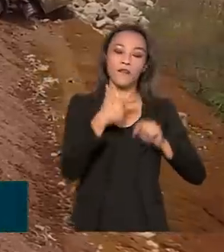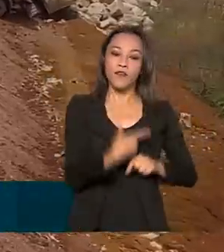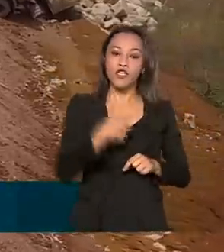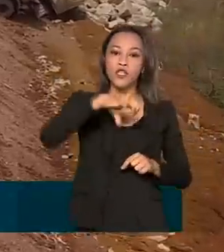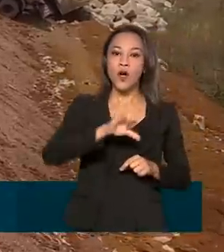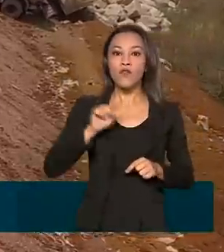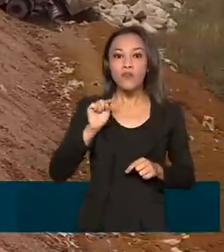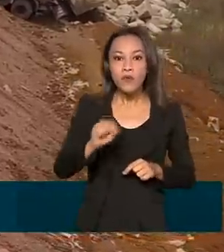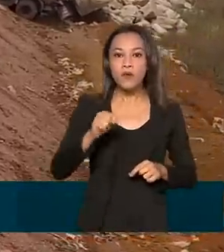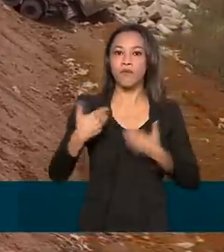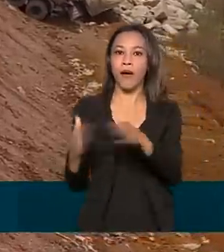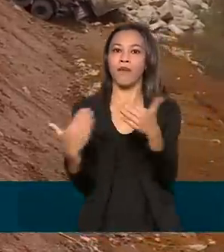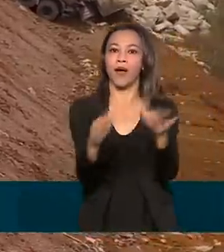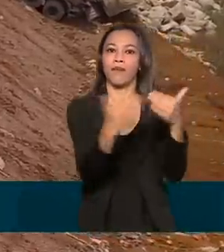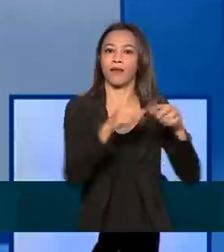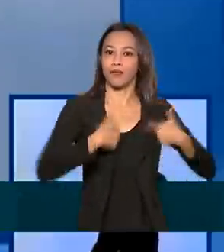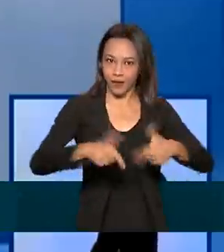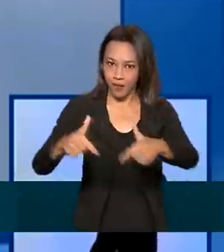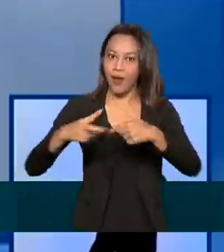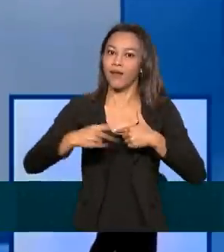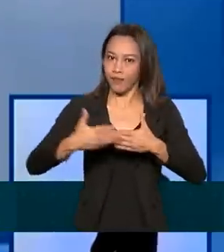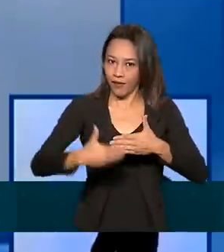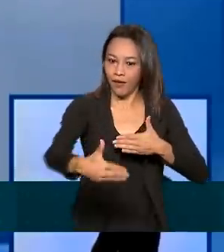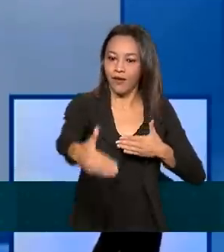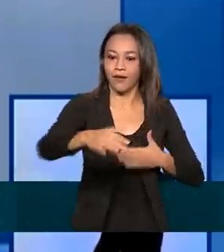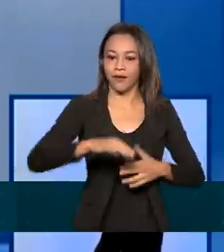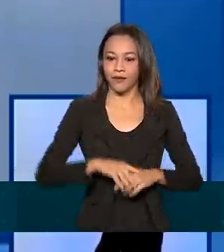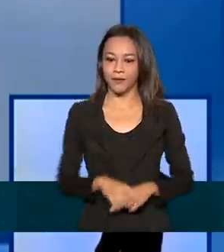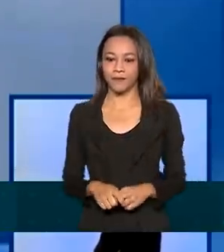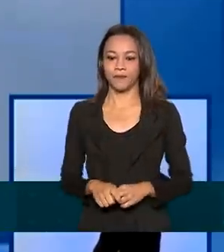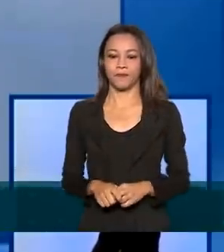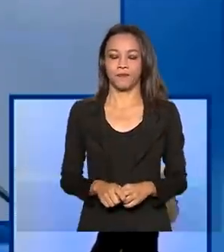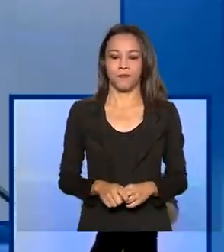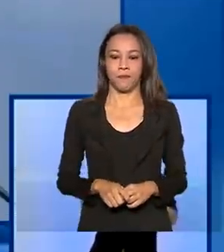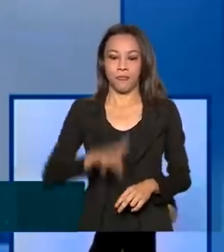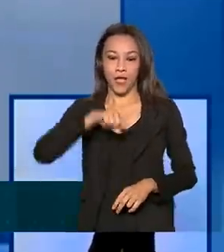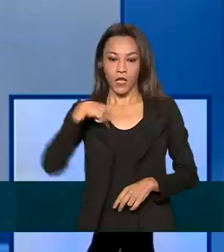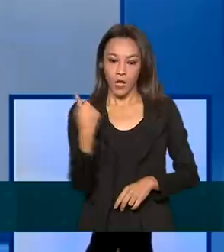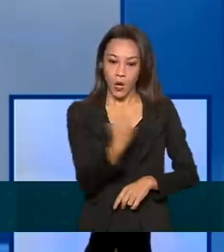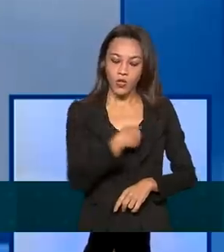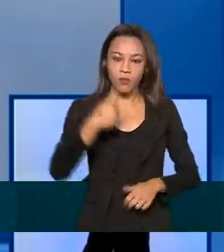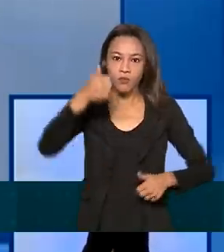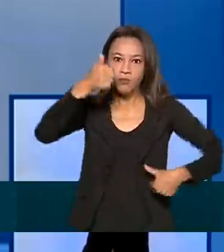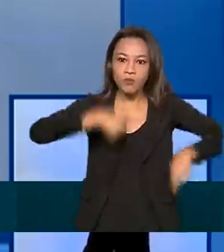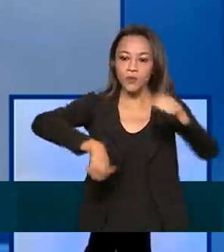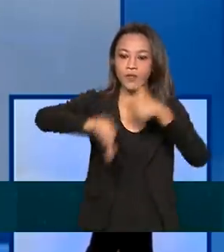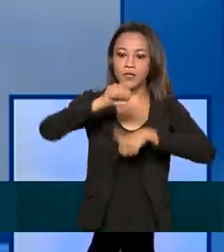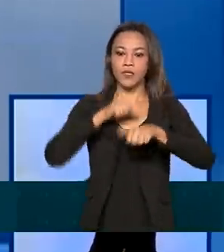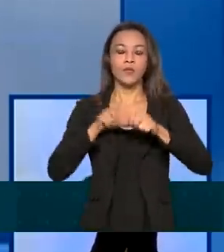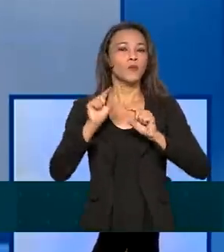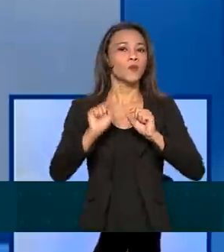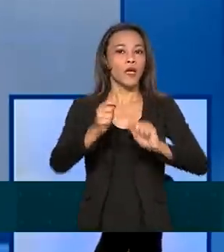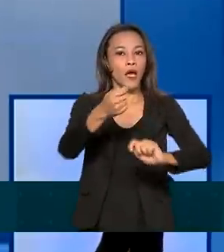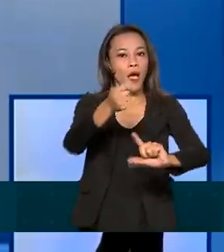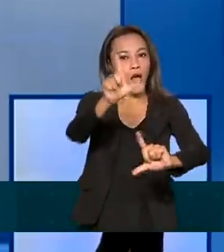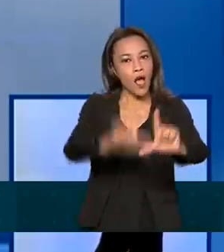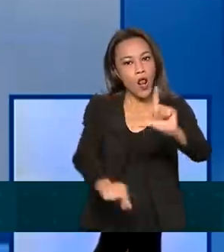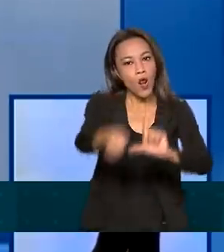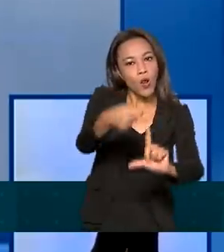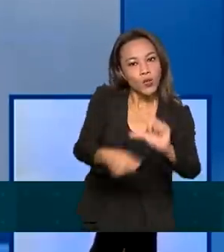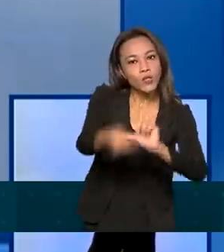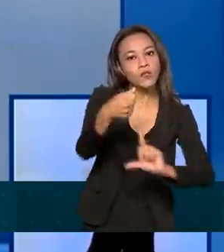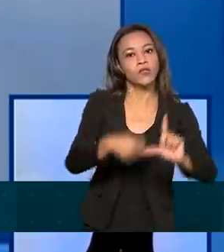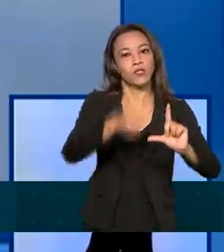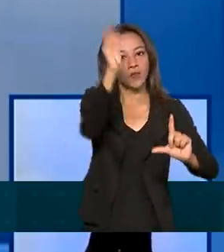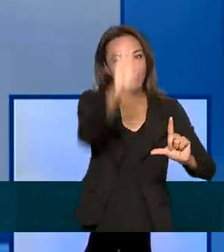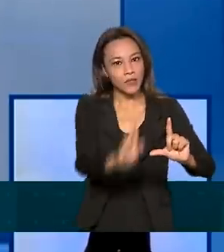empregos deverão ser criados. Nós estamos transformando a logística do Brasil, interiorizando a logística, tornando